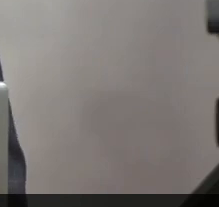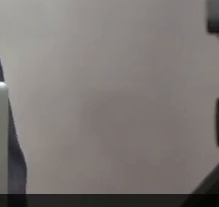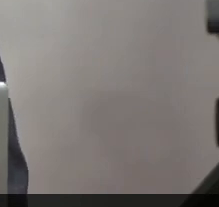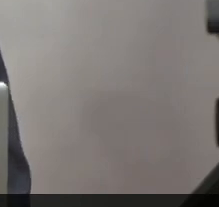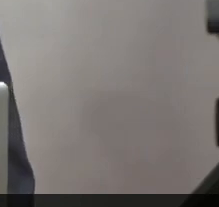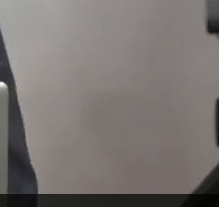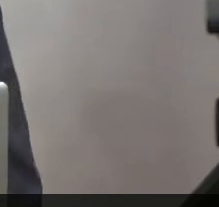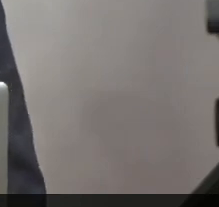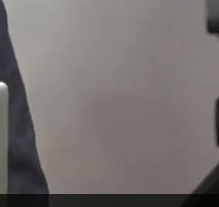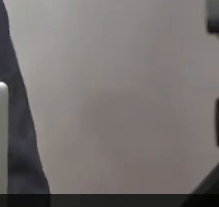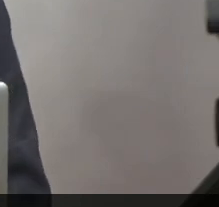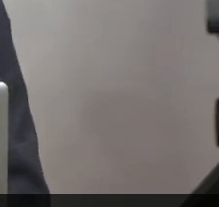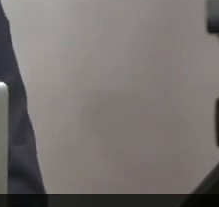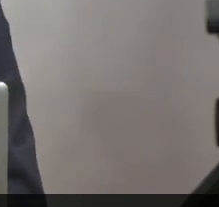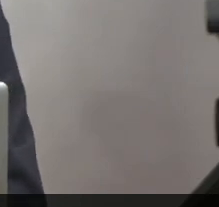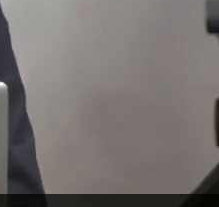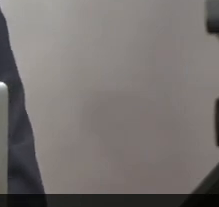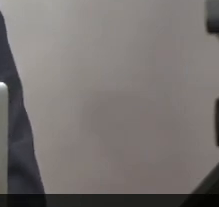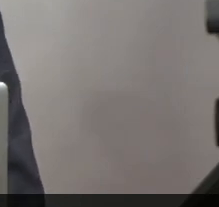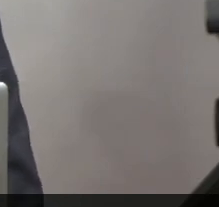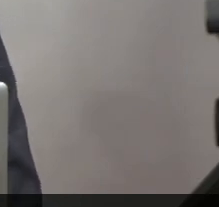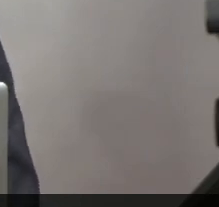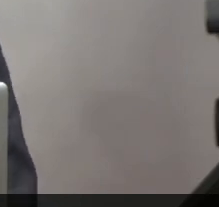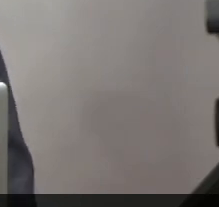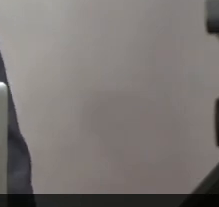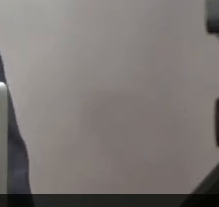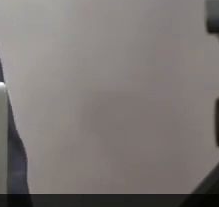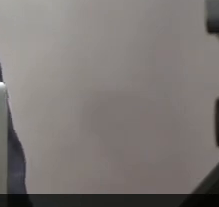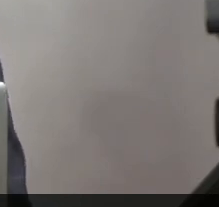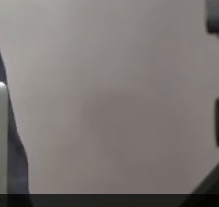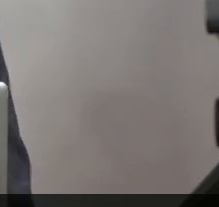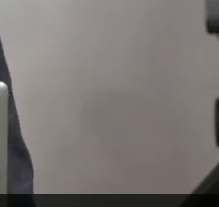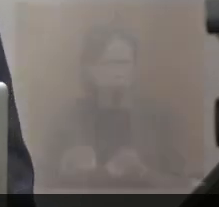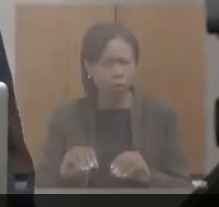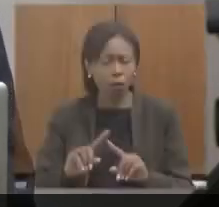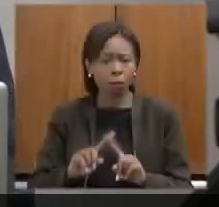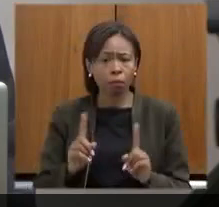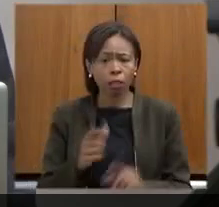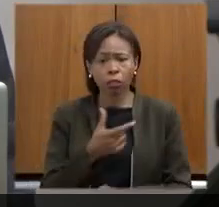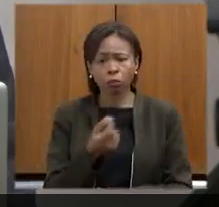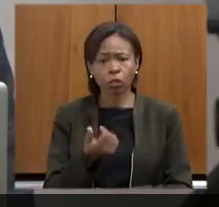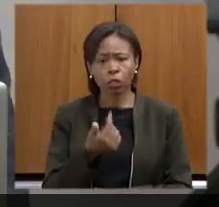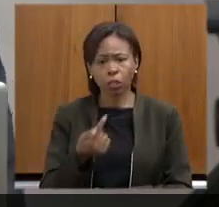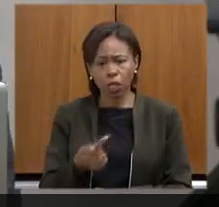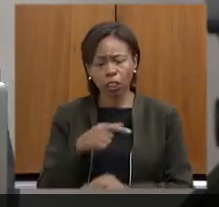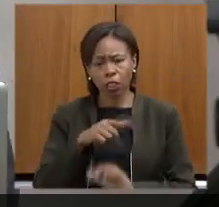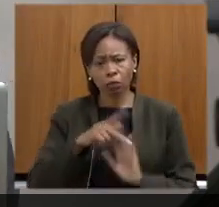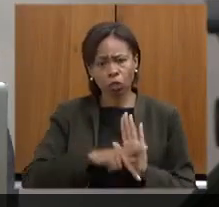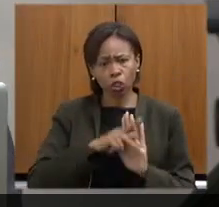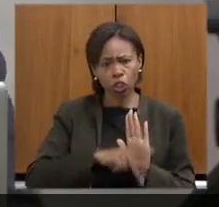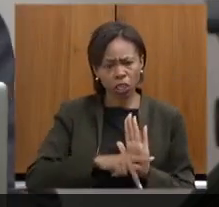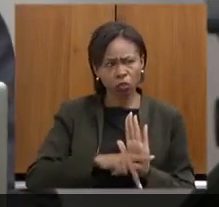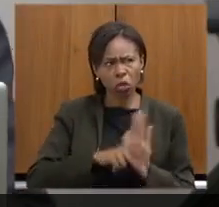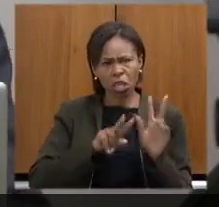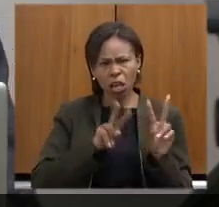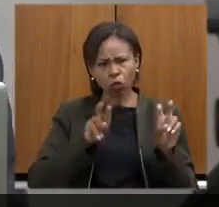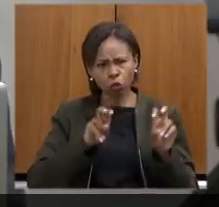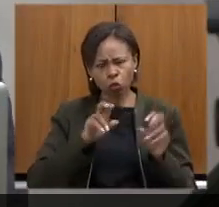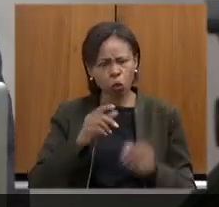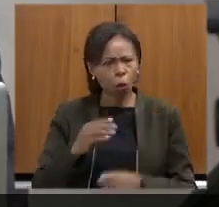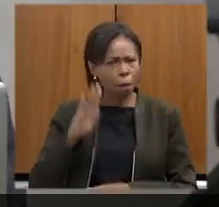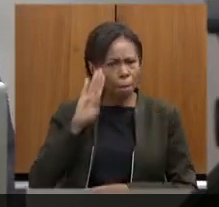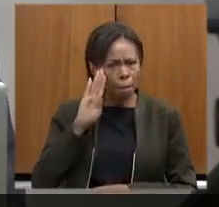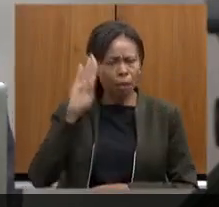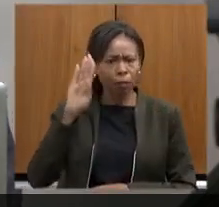era um projeto que permitia uma intervenção muito maior e mesmo assim em 2017 ele foi colocado como assunto prioritário para acabar esse